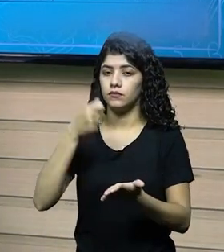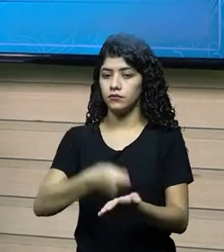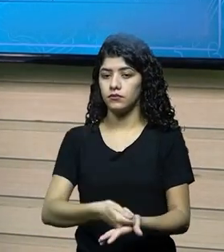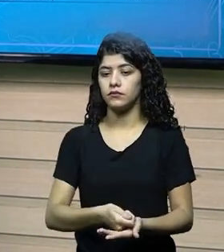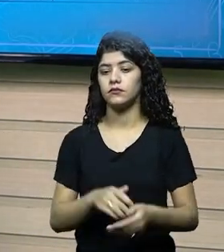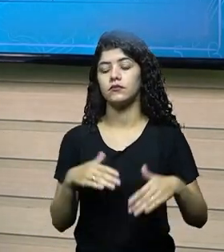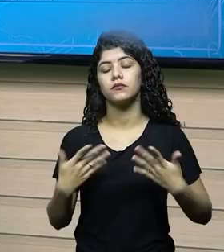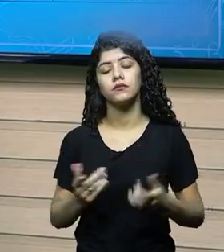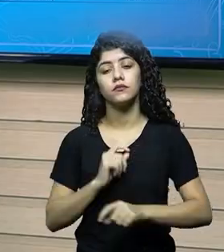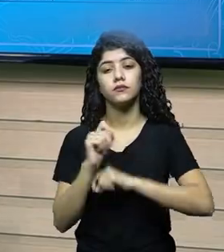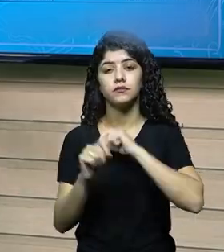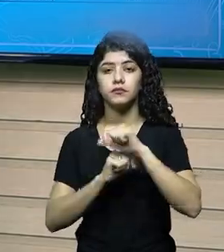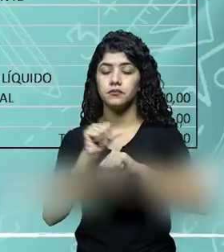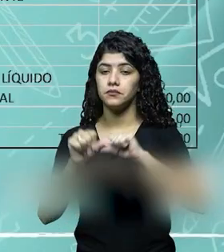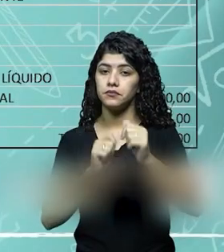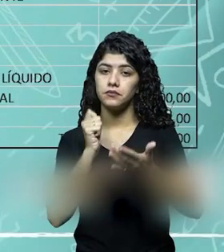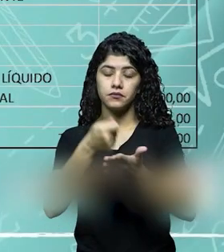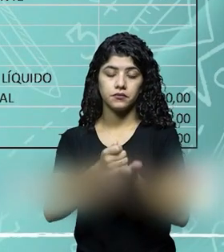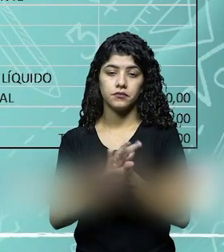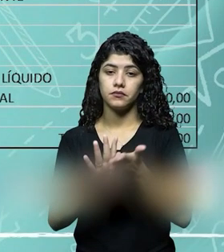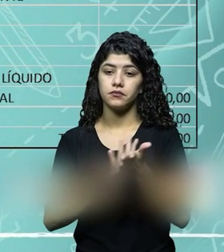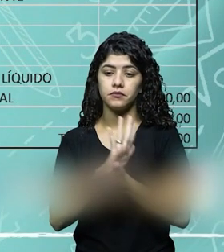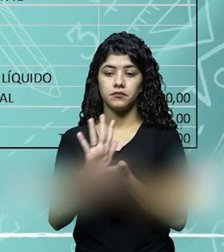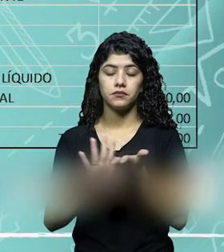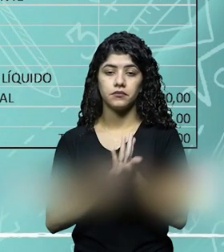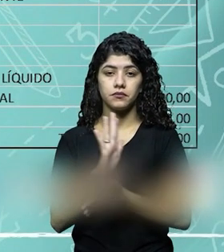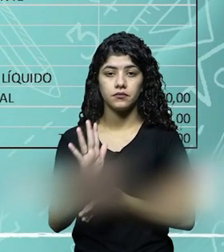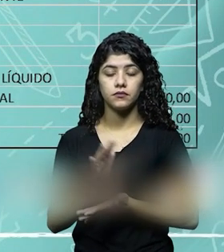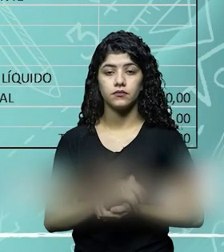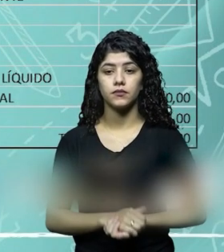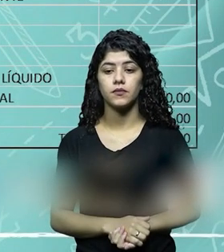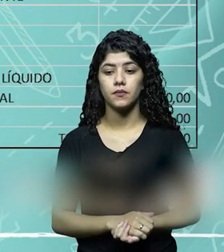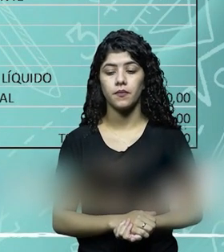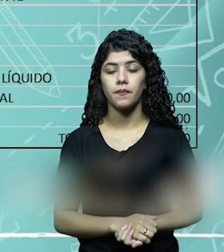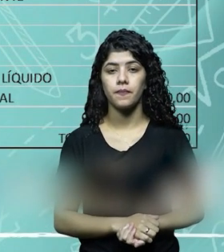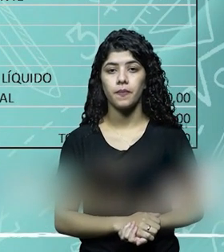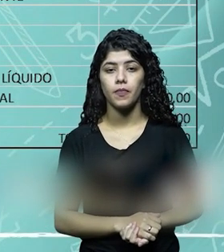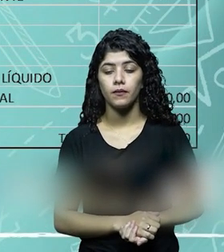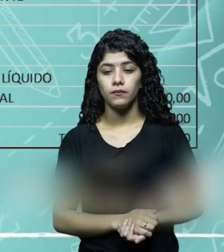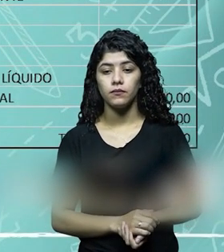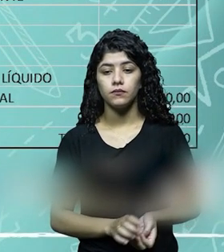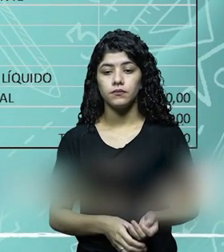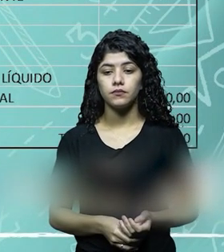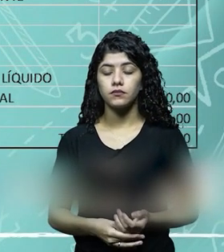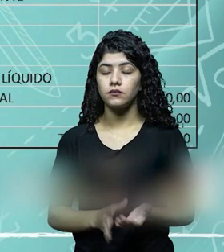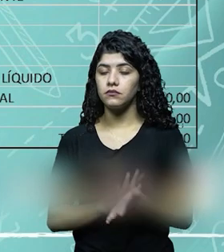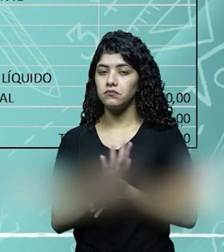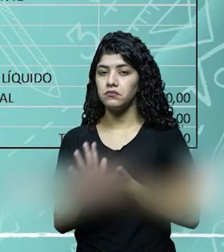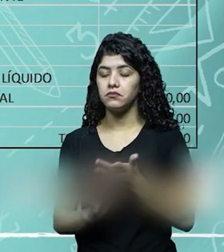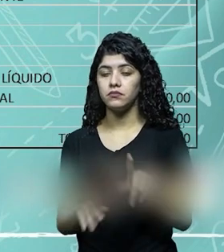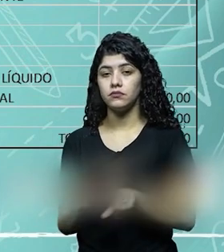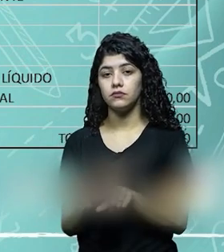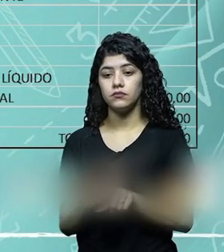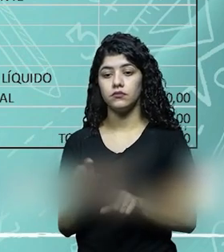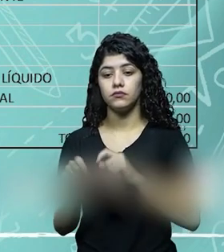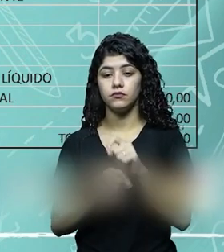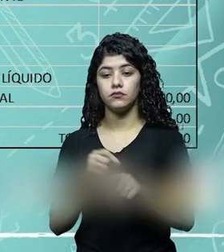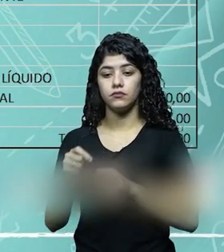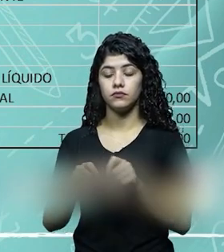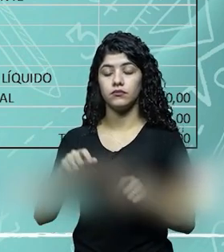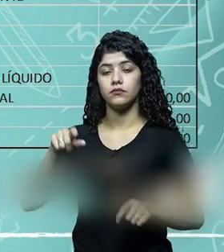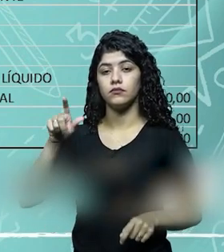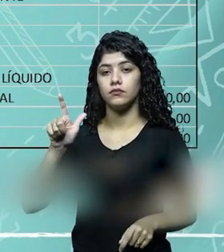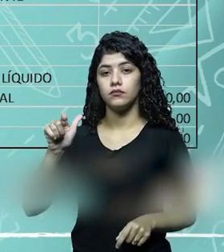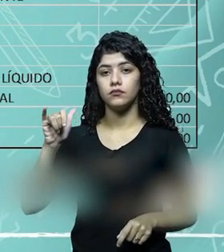em consideração essa hipótese, então não houve o pagamento do financiamento bancário, circulante não circulante, passivo não circulante não teve nada,